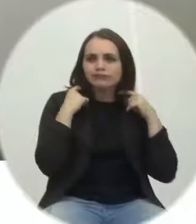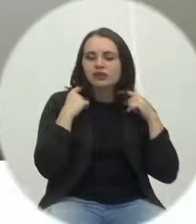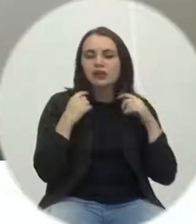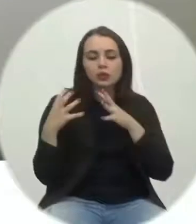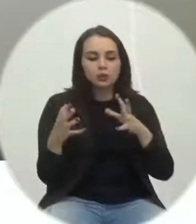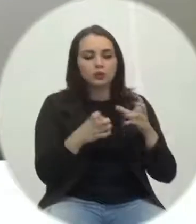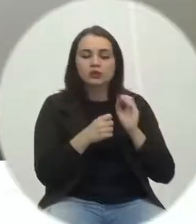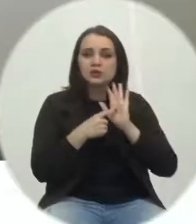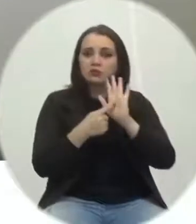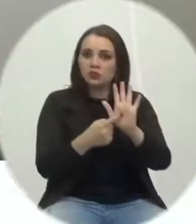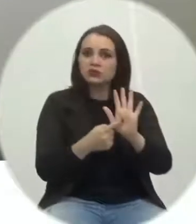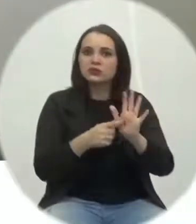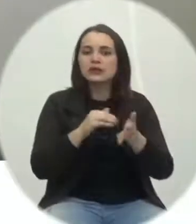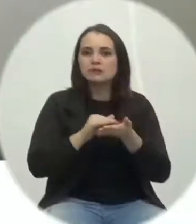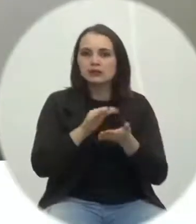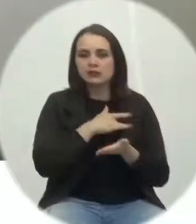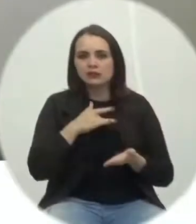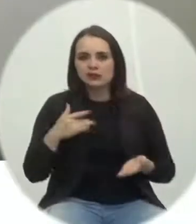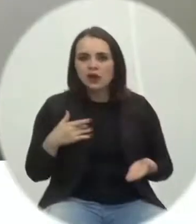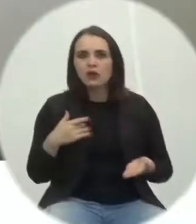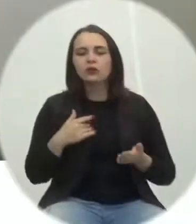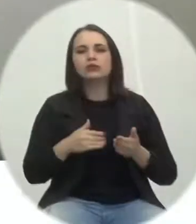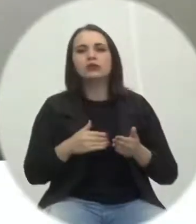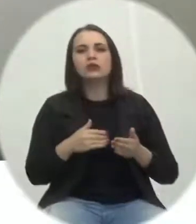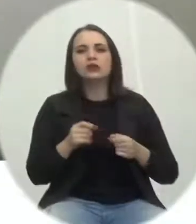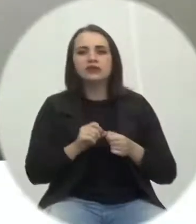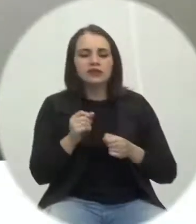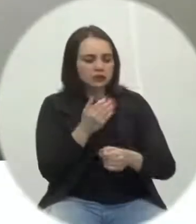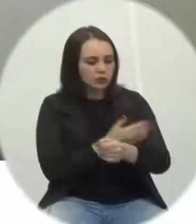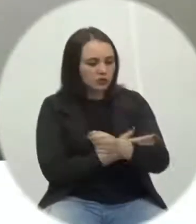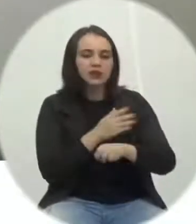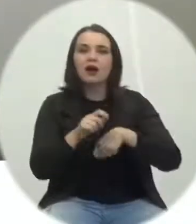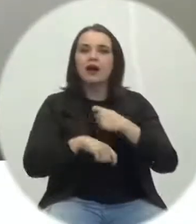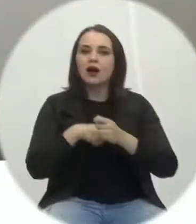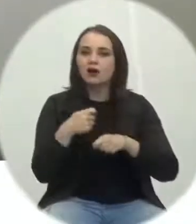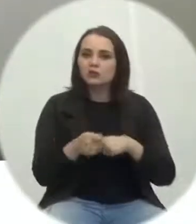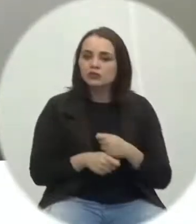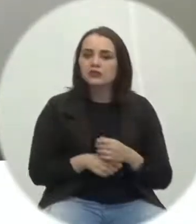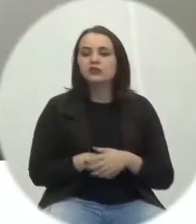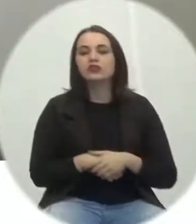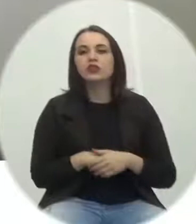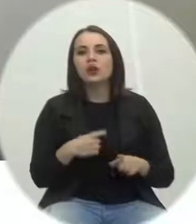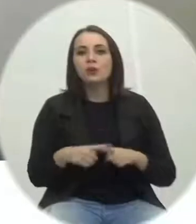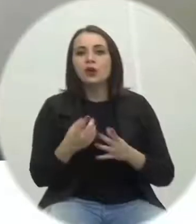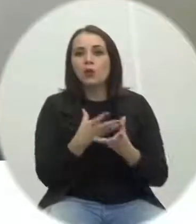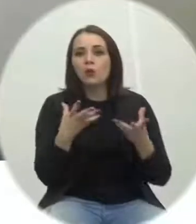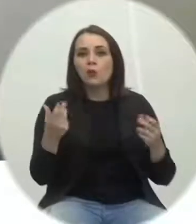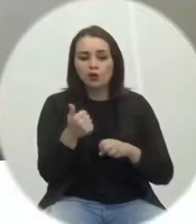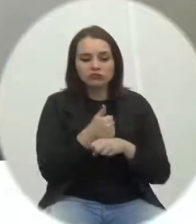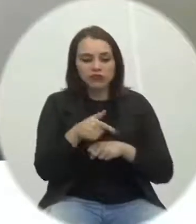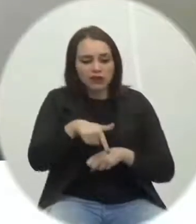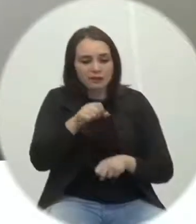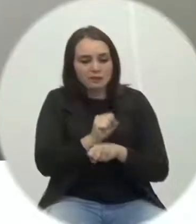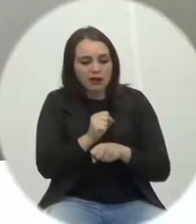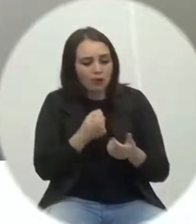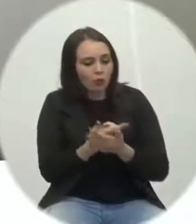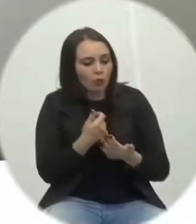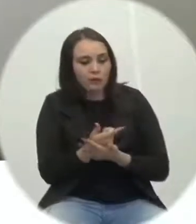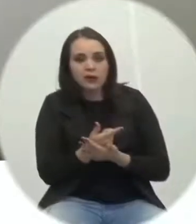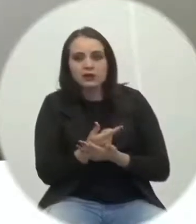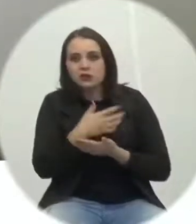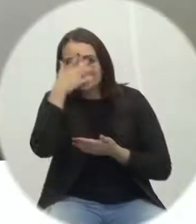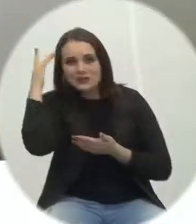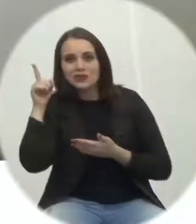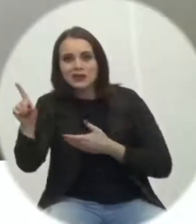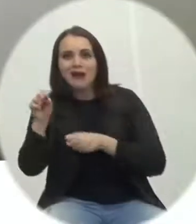para o secretário Acelio, e o Acelio abriu um processo administrativo. Por que, senhor presidente, a